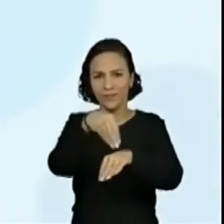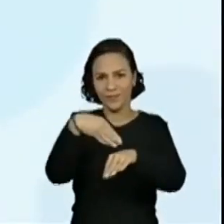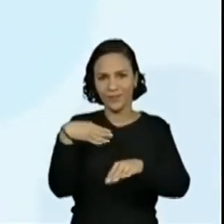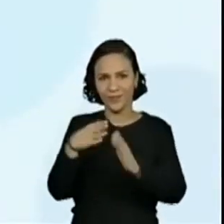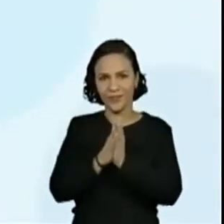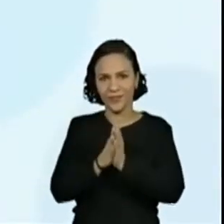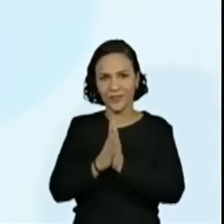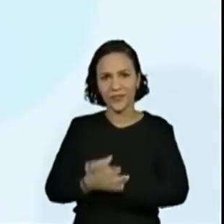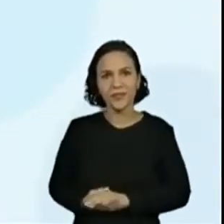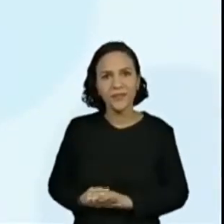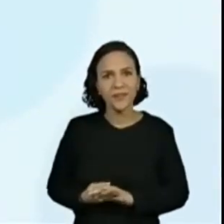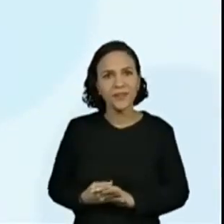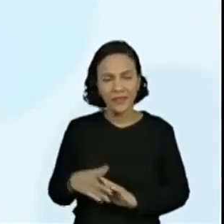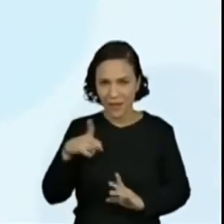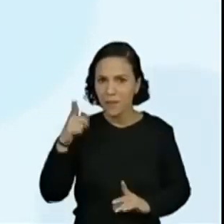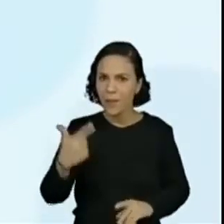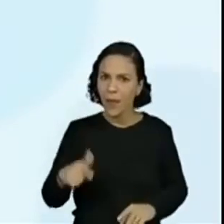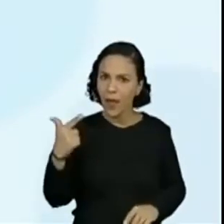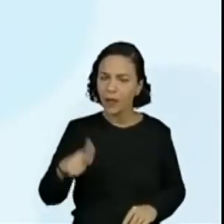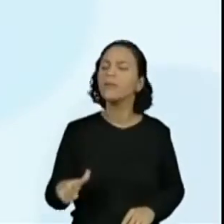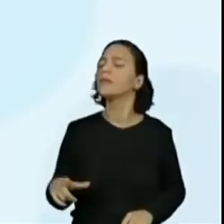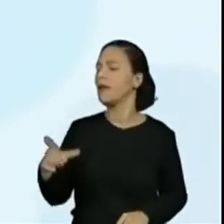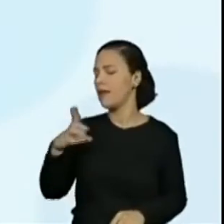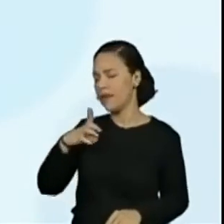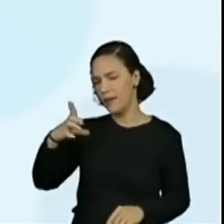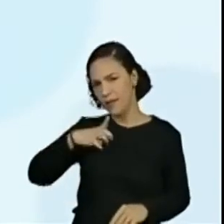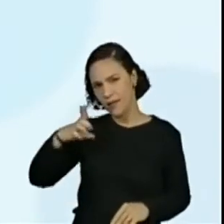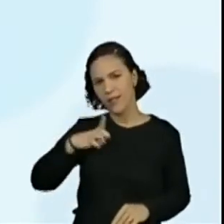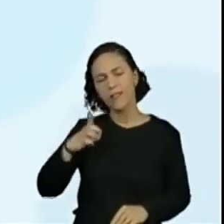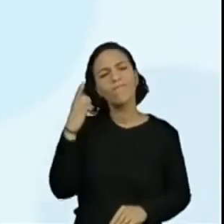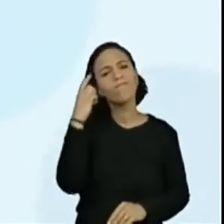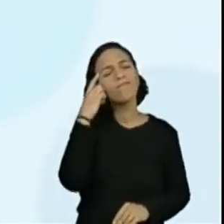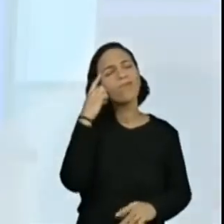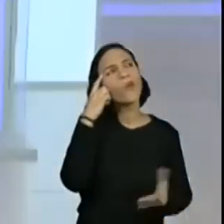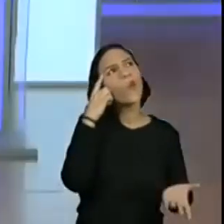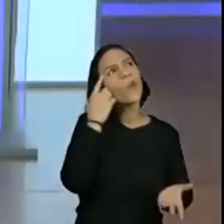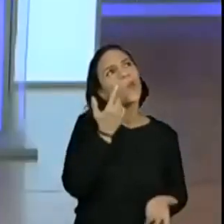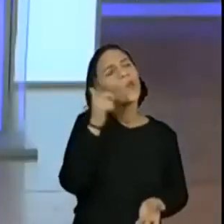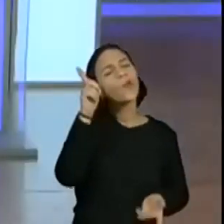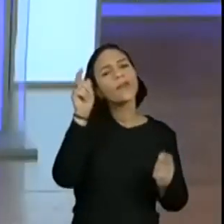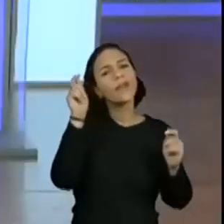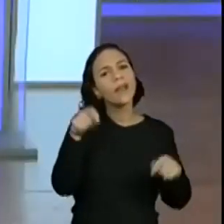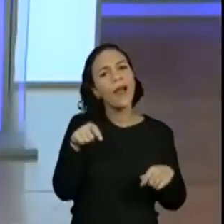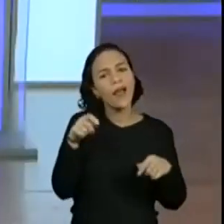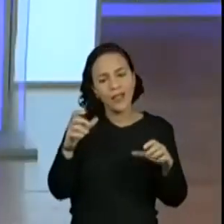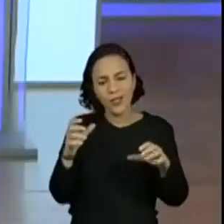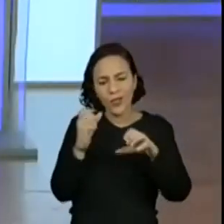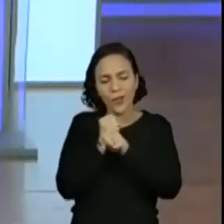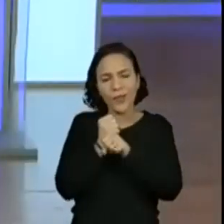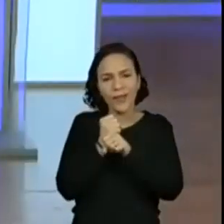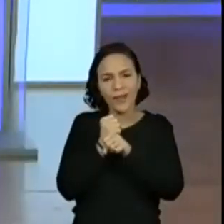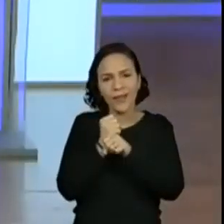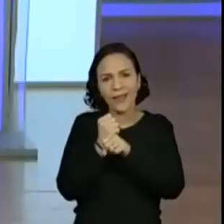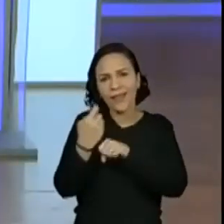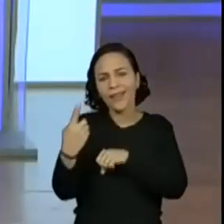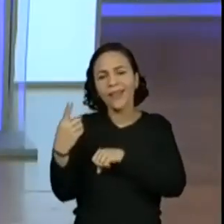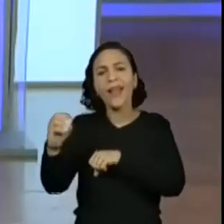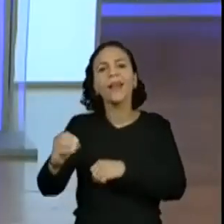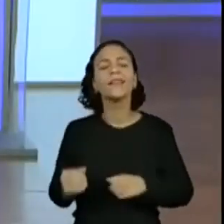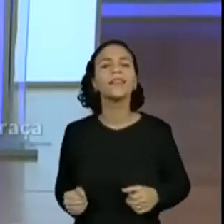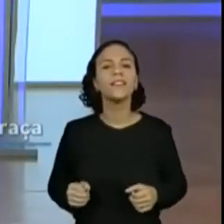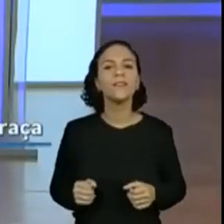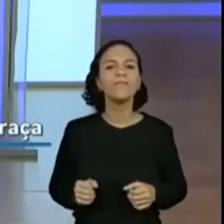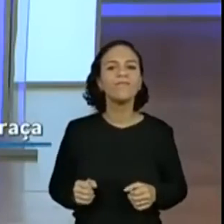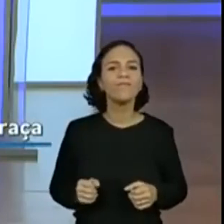E aí? Tem mais? Será que tem mais? Tem, Será que a gente consegue pensar em outros números? Que somados, né?